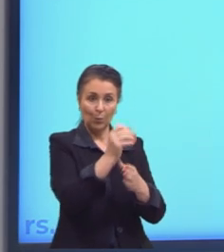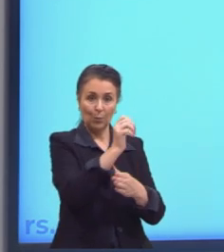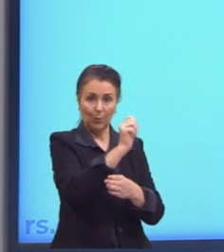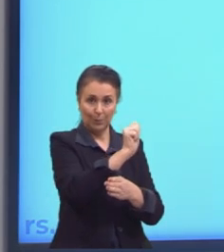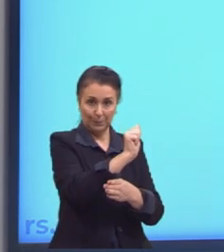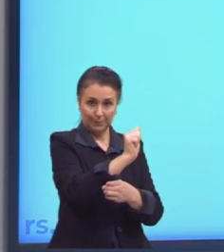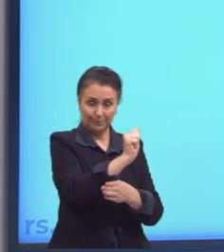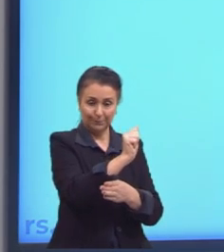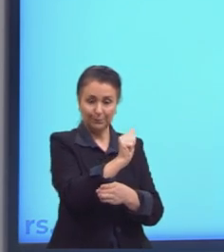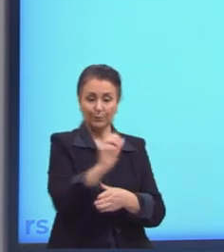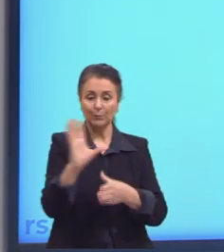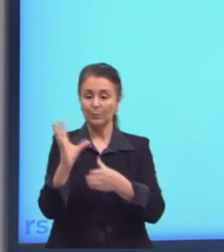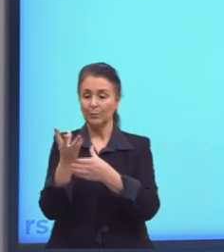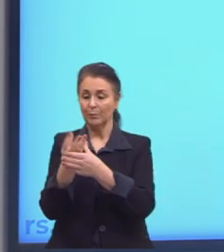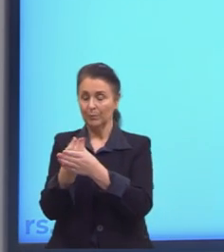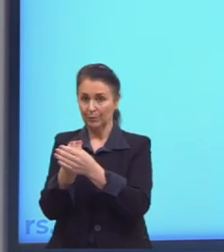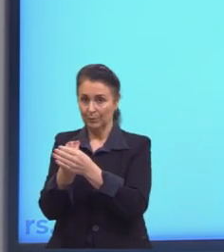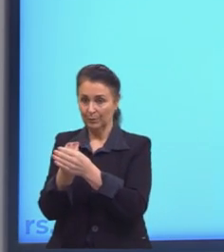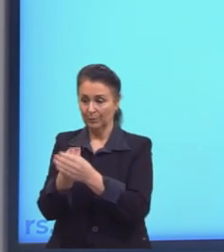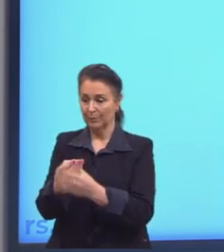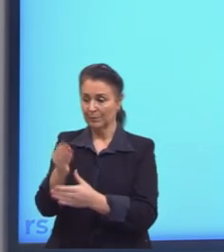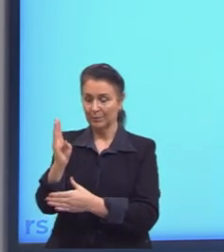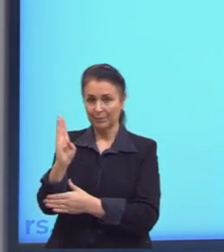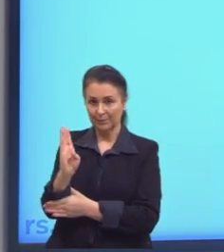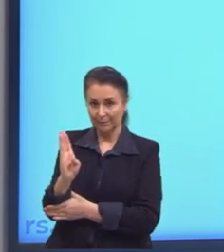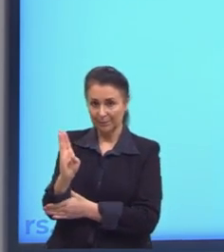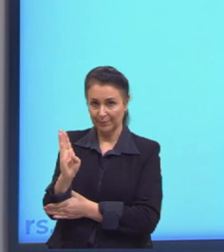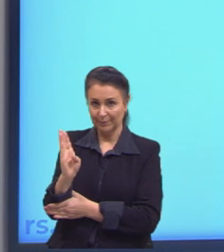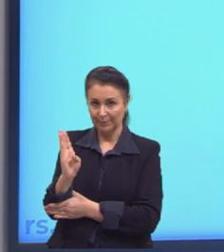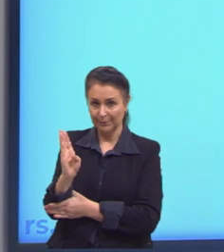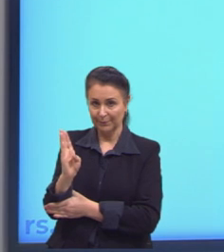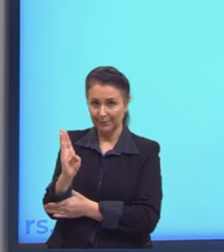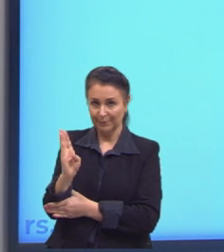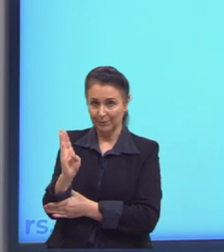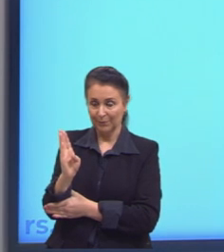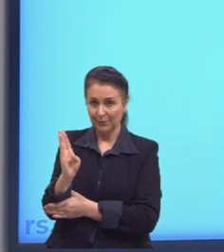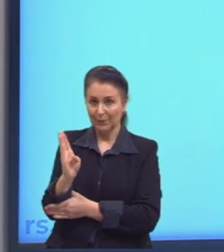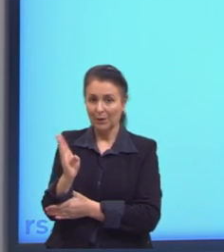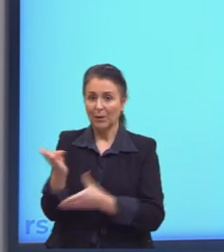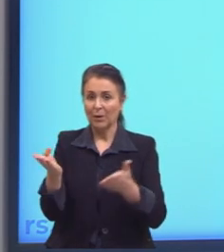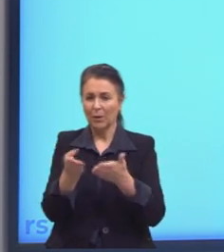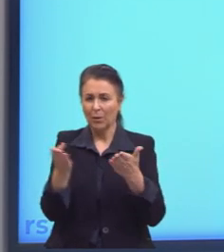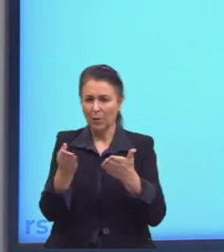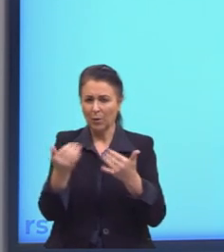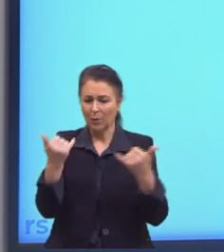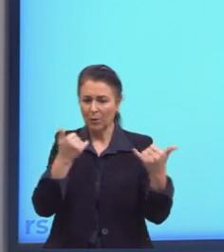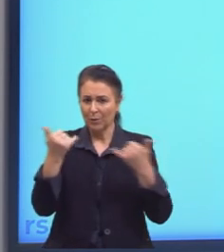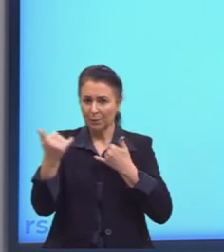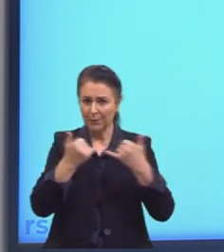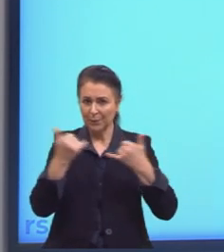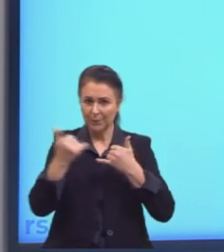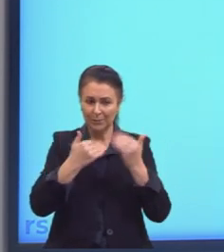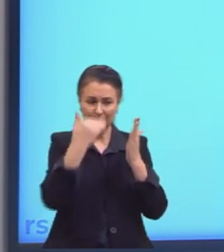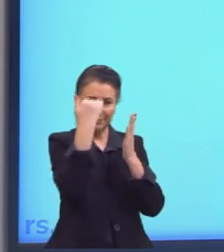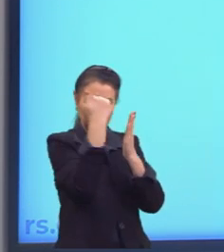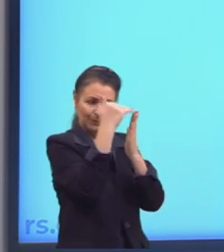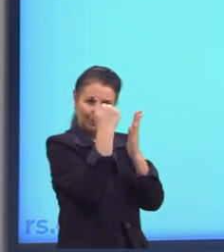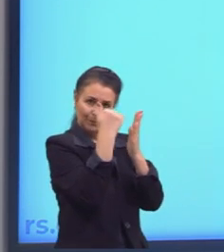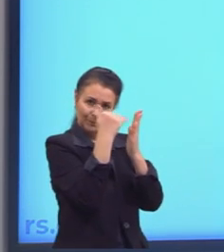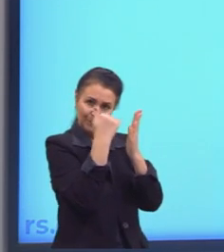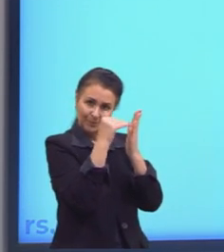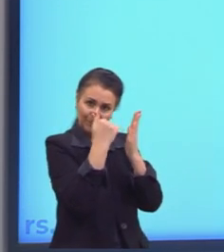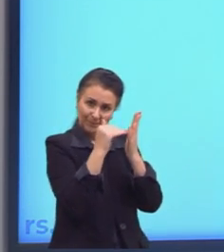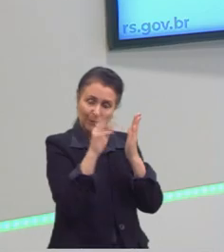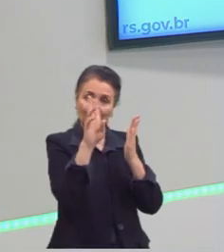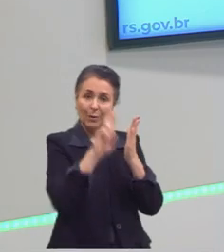A, o conjunto que representa o antígeno B. Agora, dessas informações listadas aqui, eu vou começar